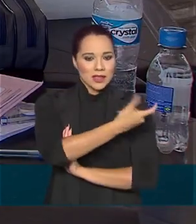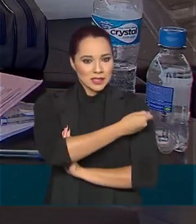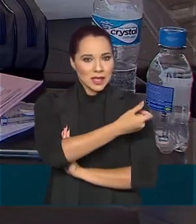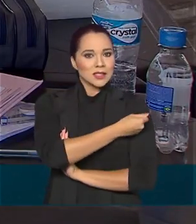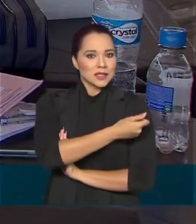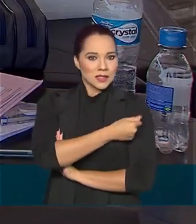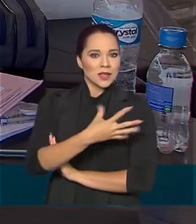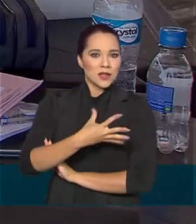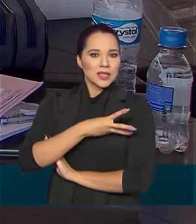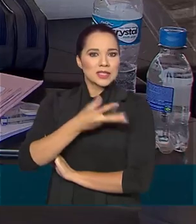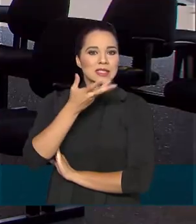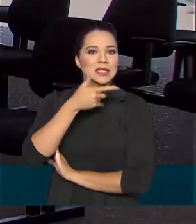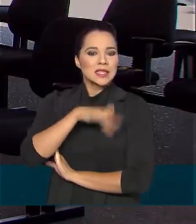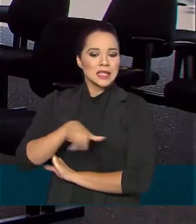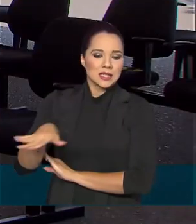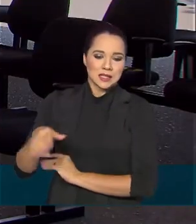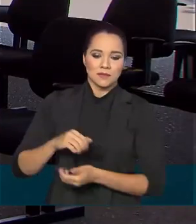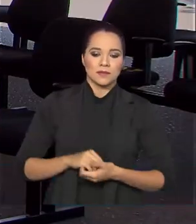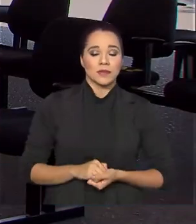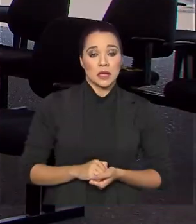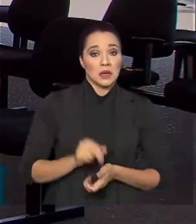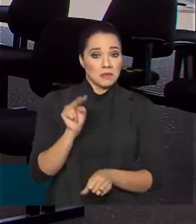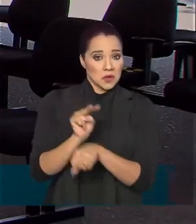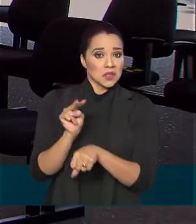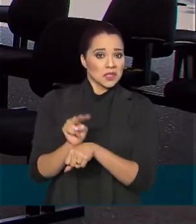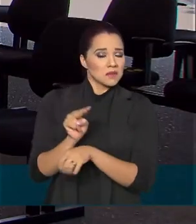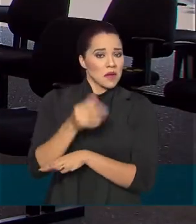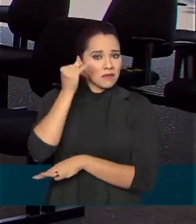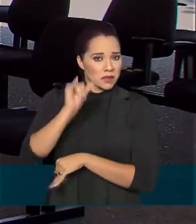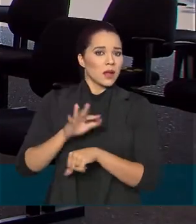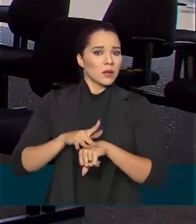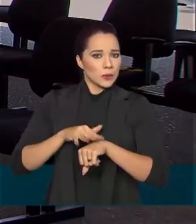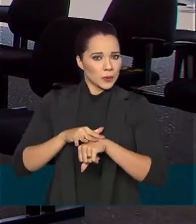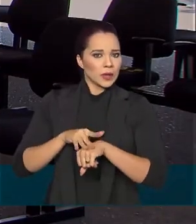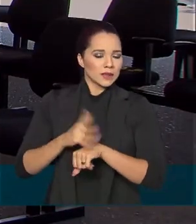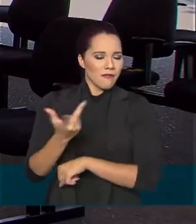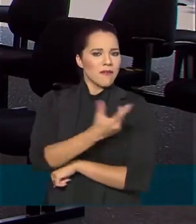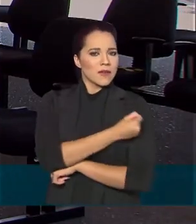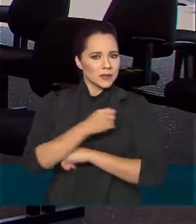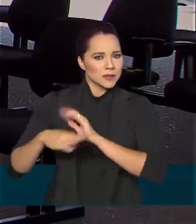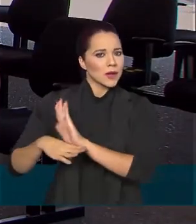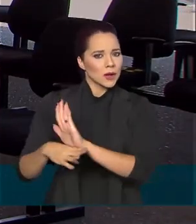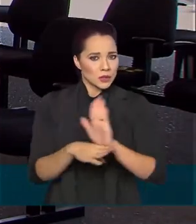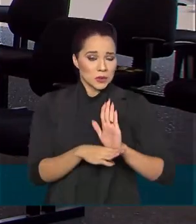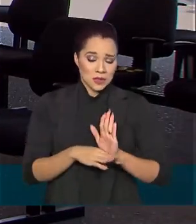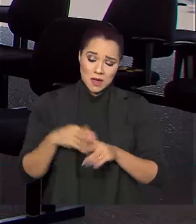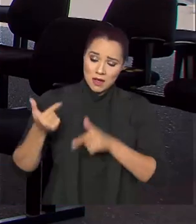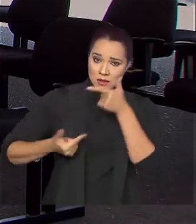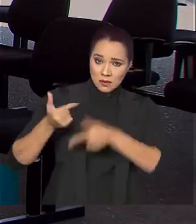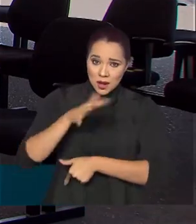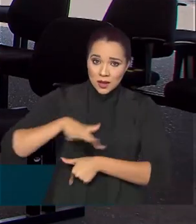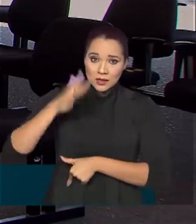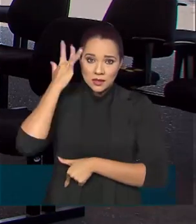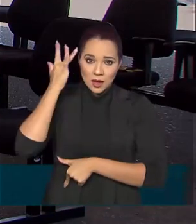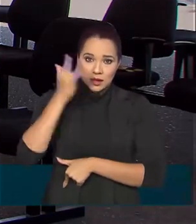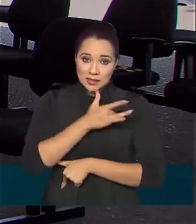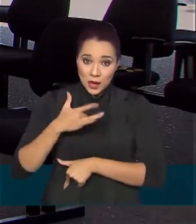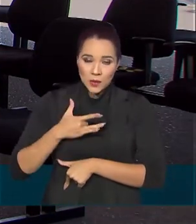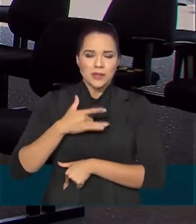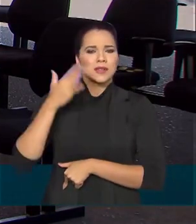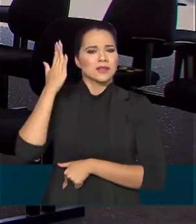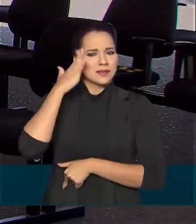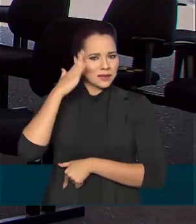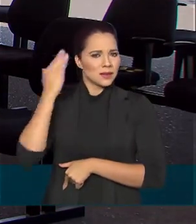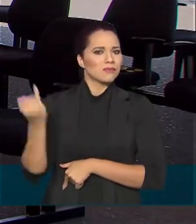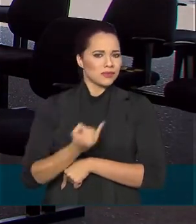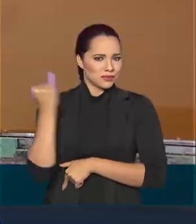de vacinação das crianças. Prevenção, né, contra a doença. A vacina ajuda bastante. Como eu trabalho na saúde, eu sei a importância, né? Então, toda